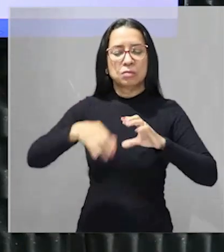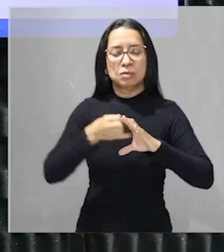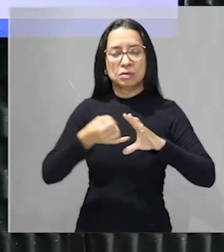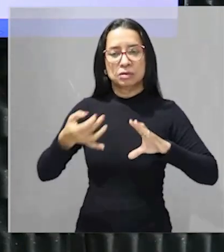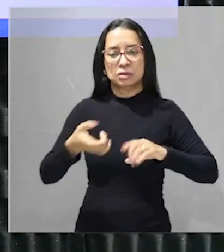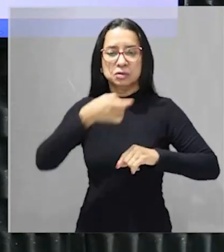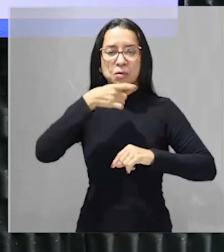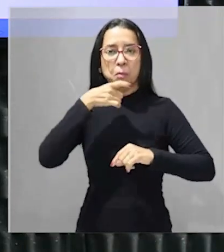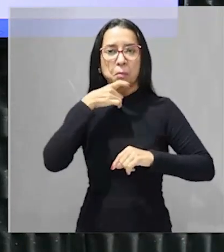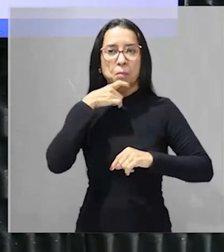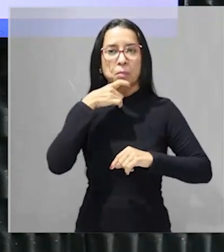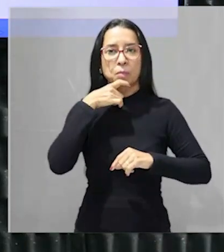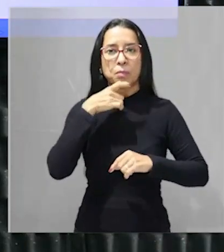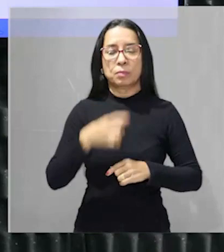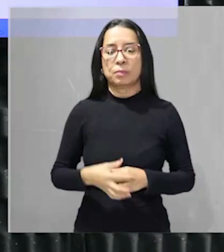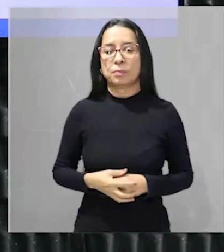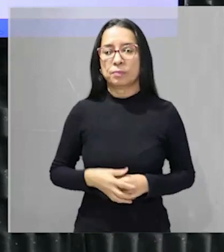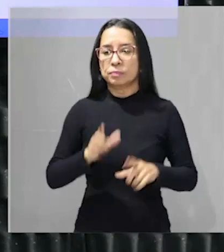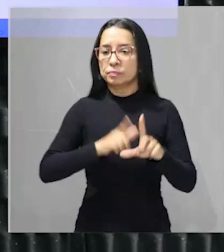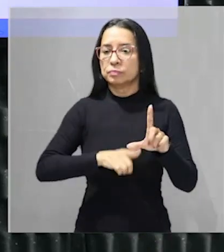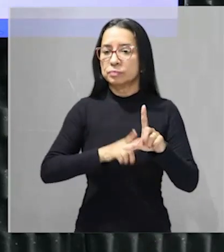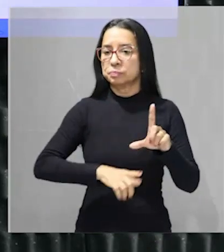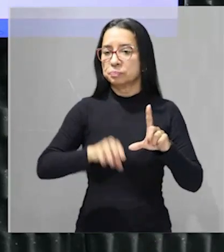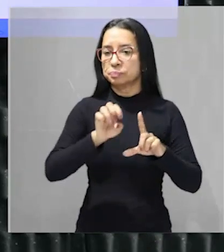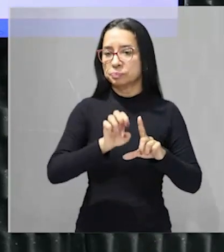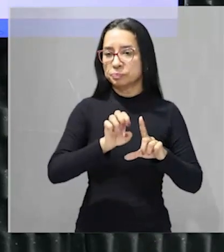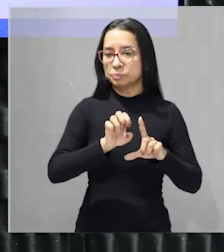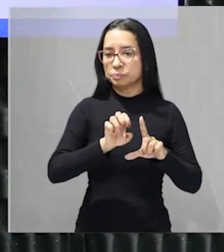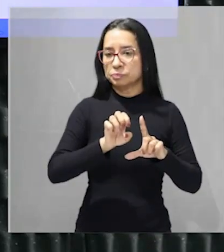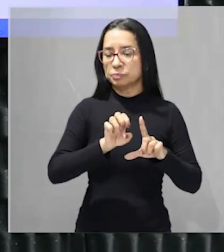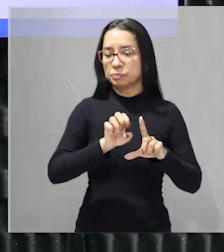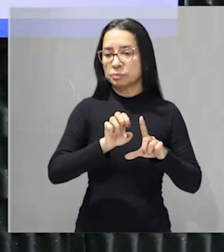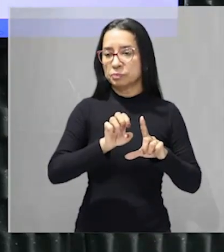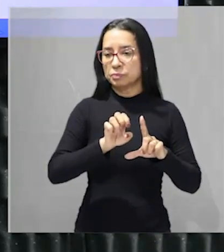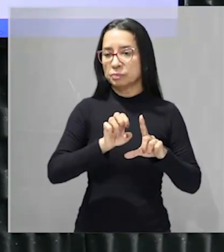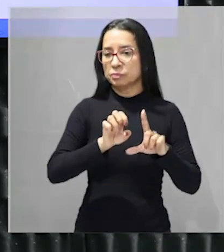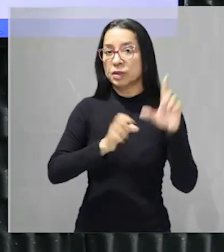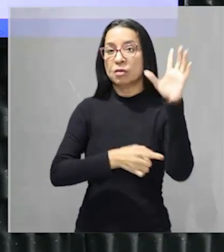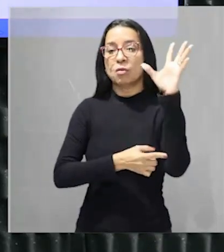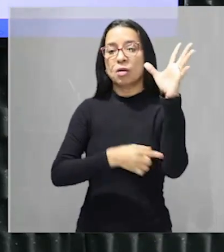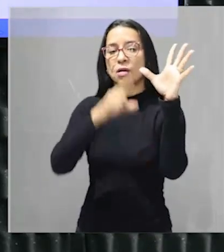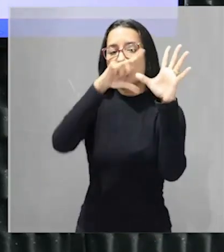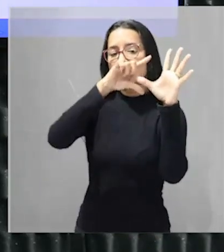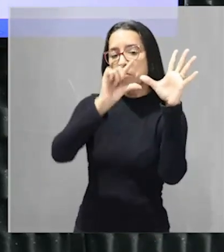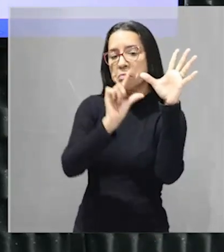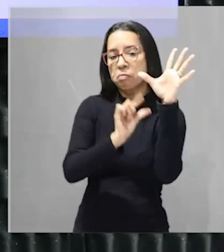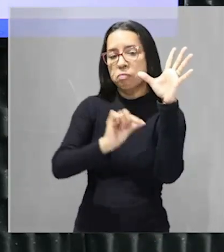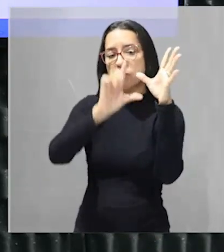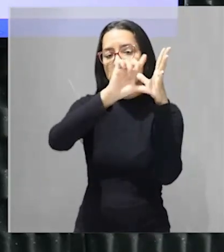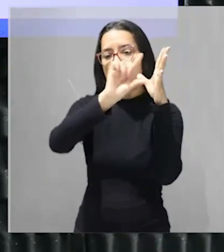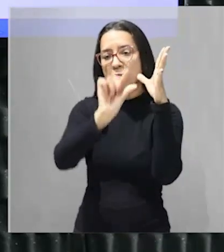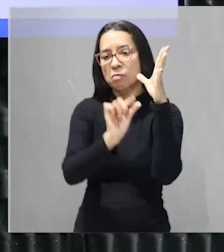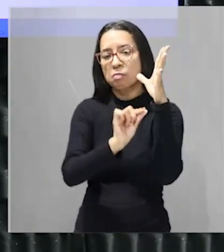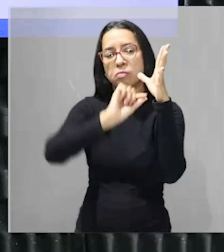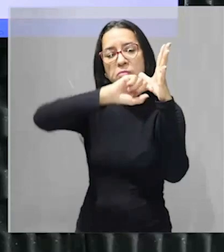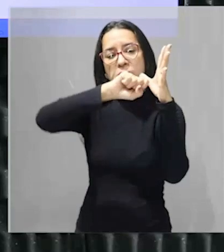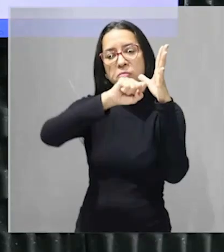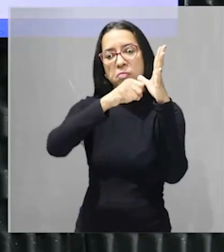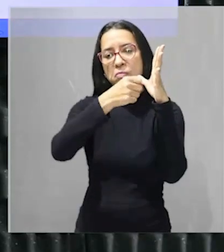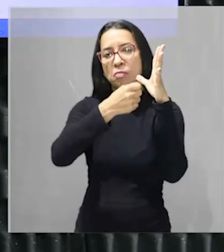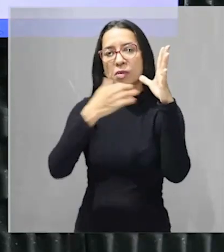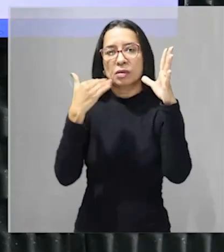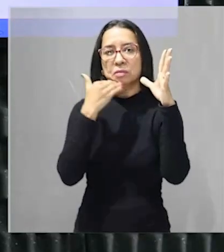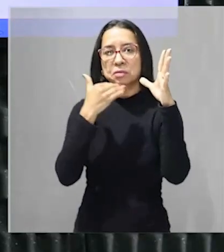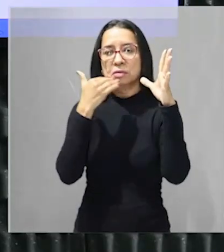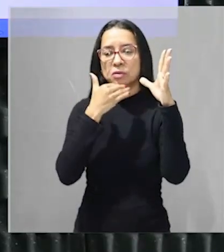bem fria e a letra E galera tu tem ali galhos mais retorcidos mais esparçados tem uma vegetação um pouco